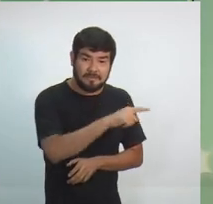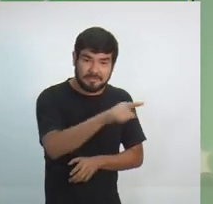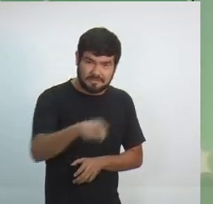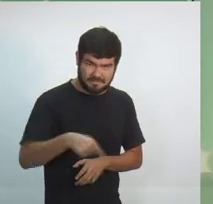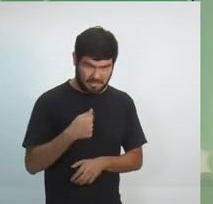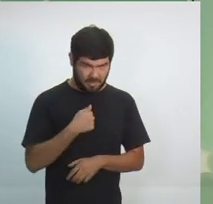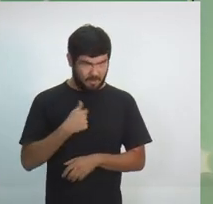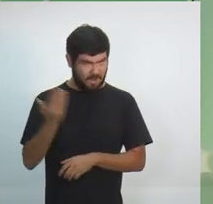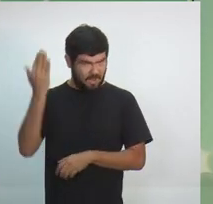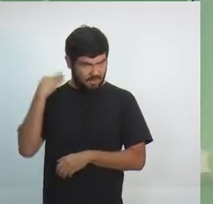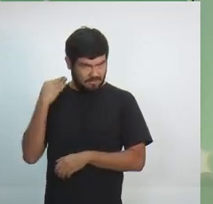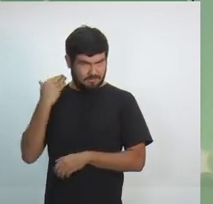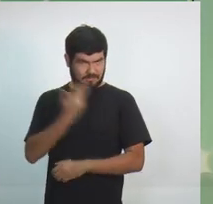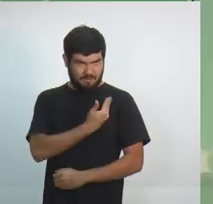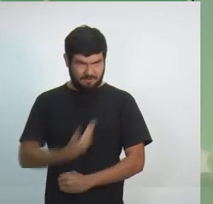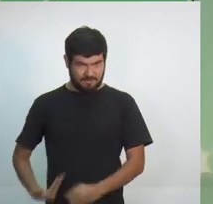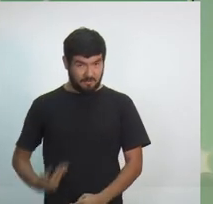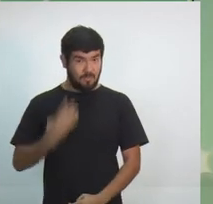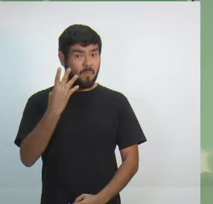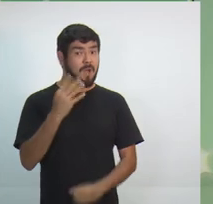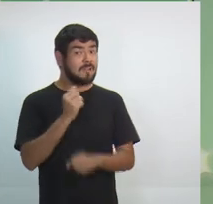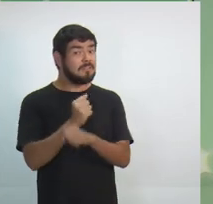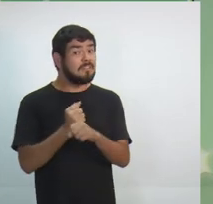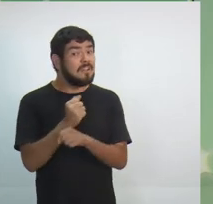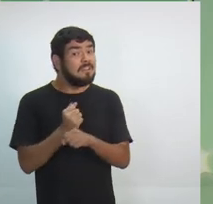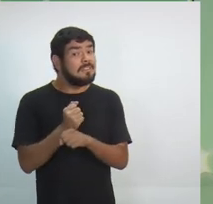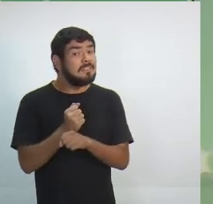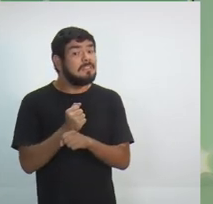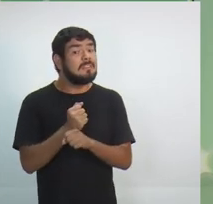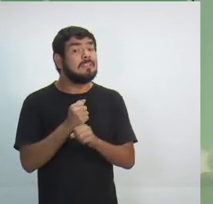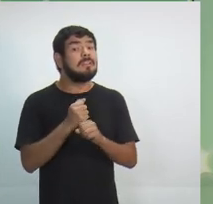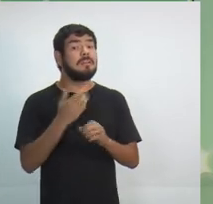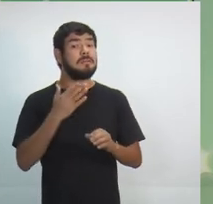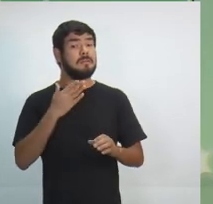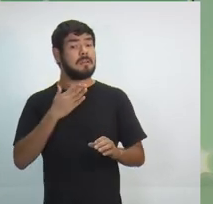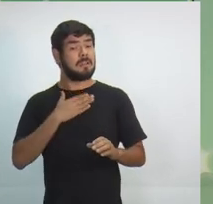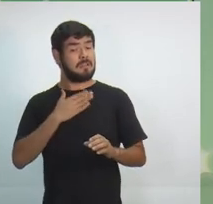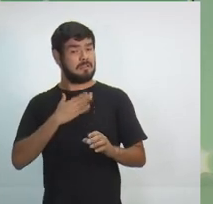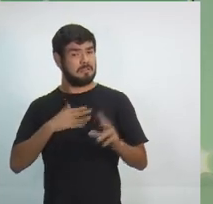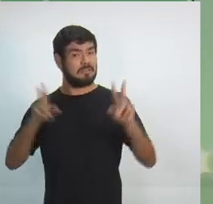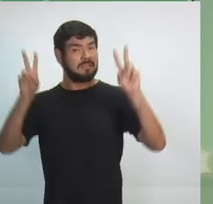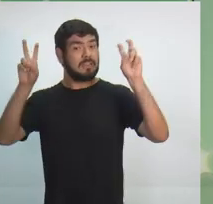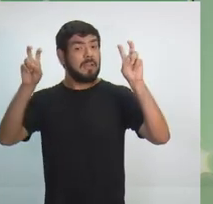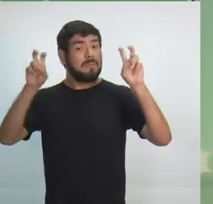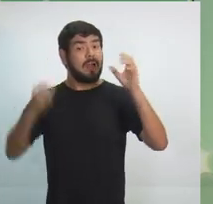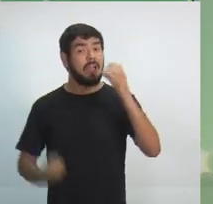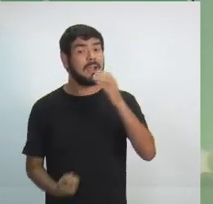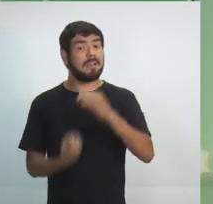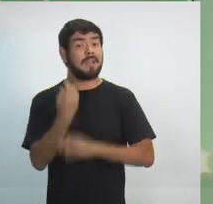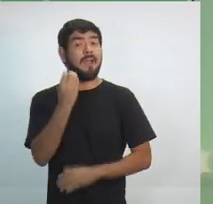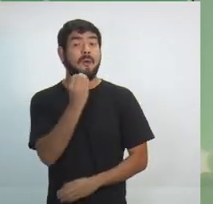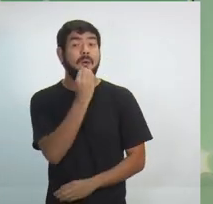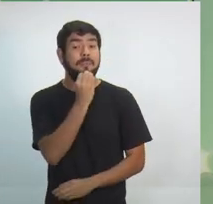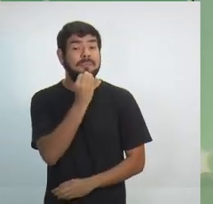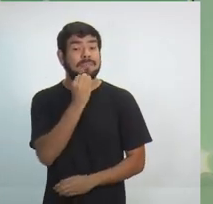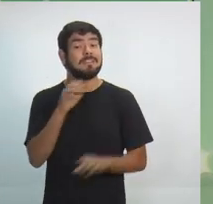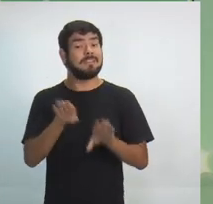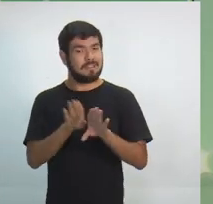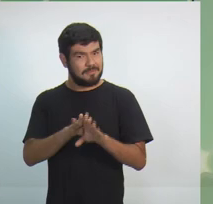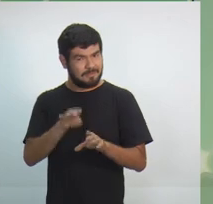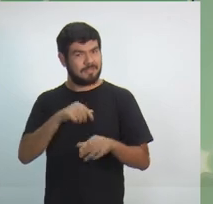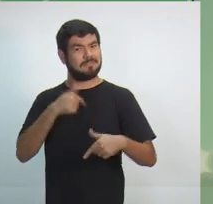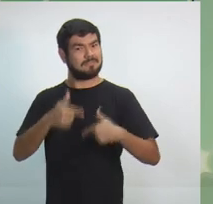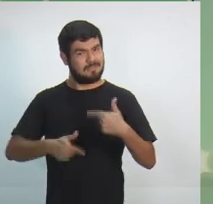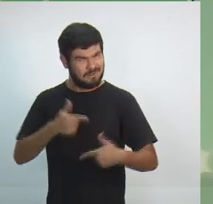fui governador, o lema era criar oportunidade de renda. E criamos muita oportunidade de renda. Em vários